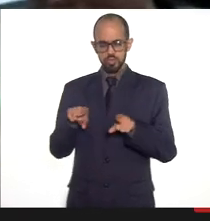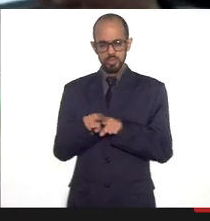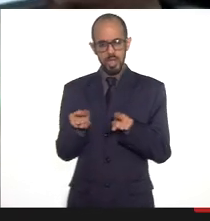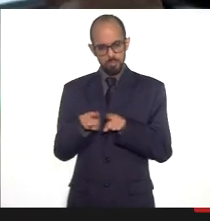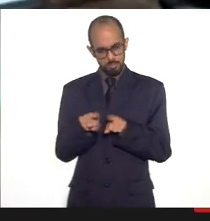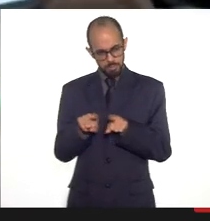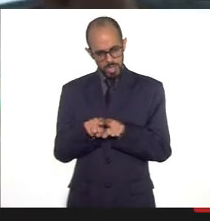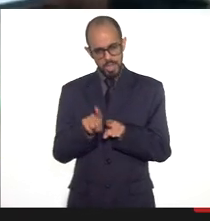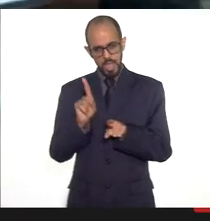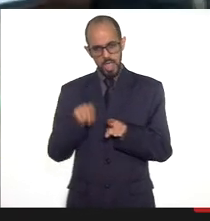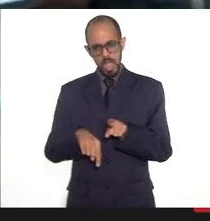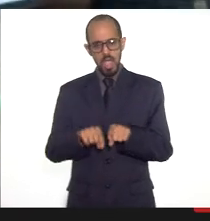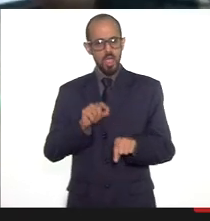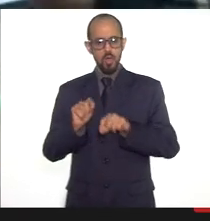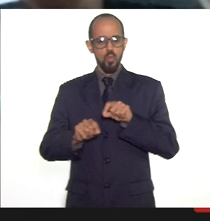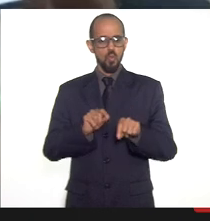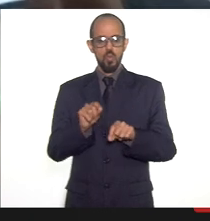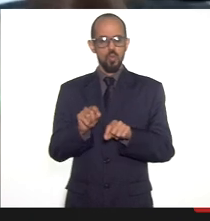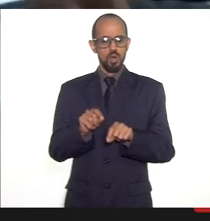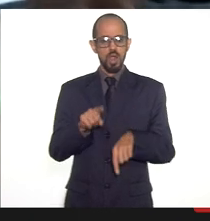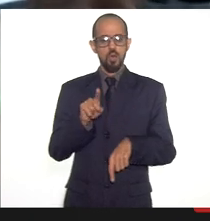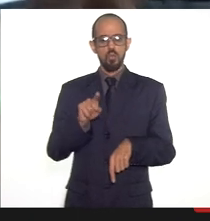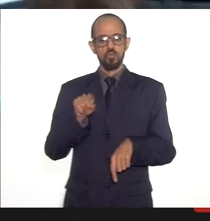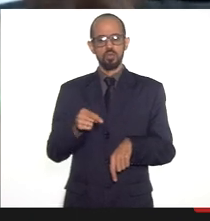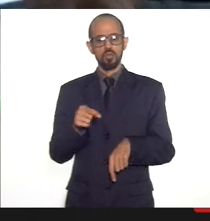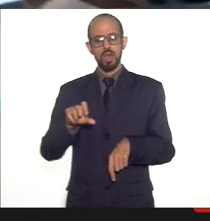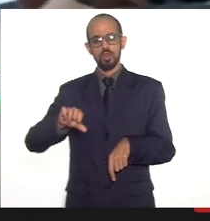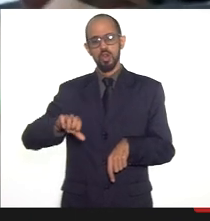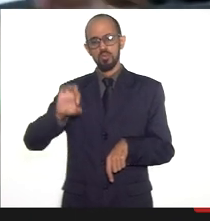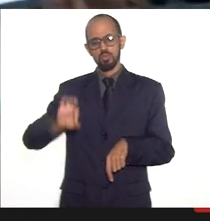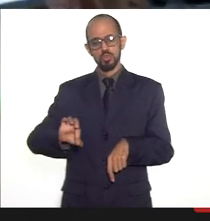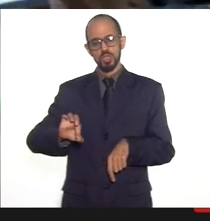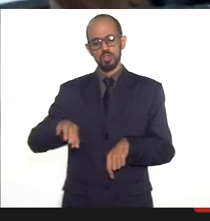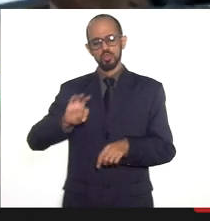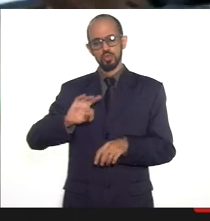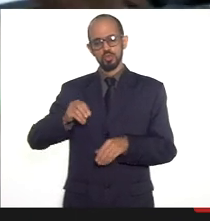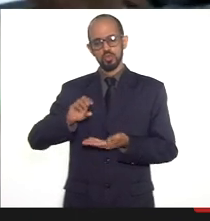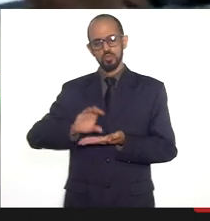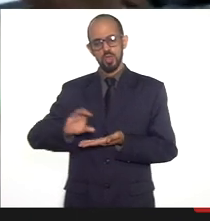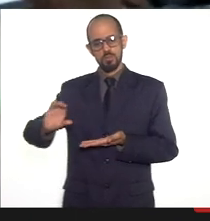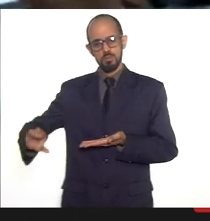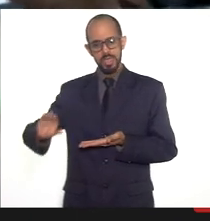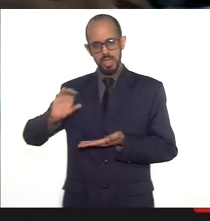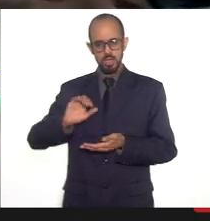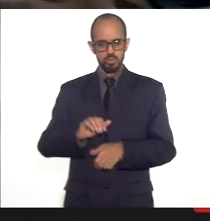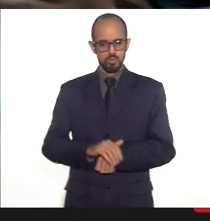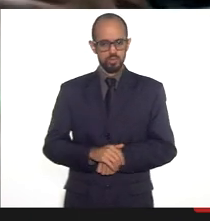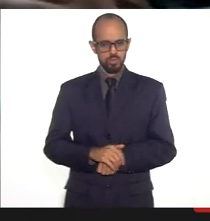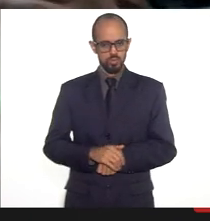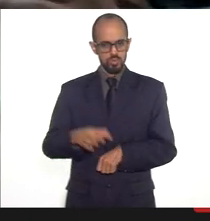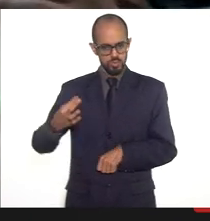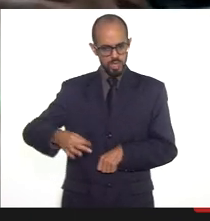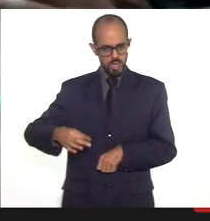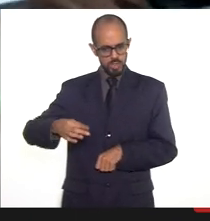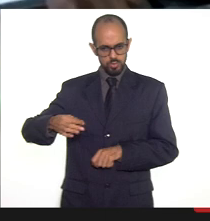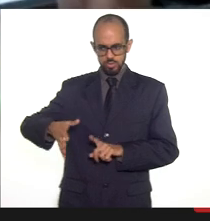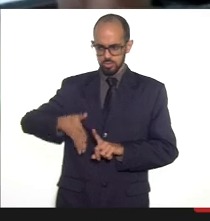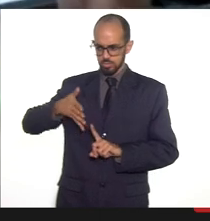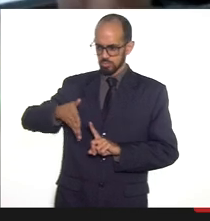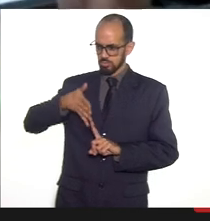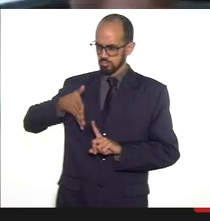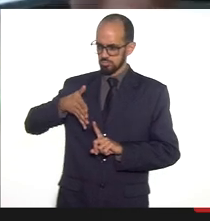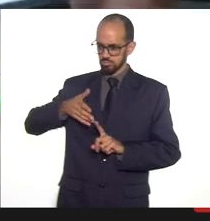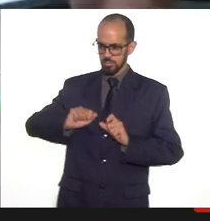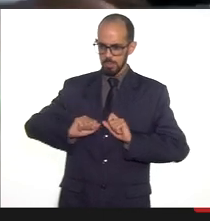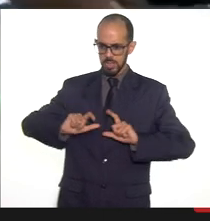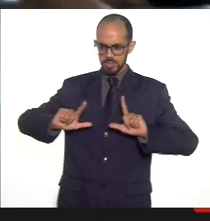é aqueles 31,9% do que foi empenhado e não é isso que está na apresentação que a senhora solicitou do que